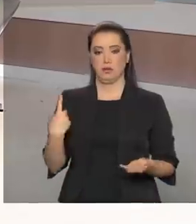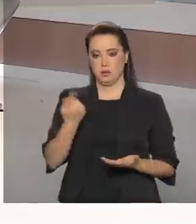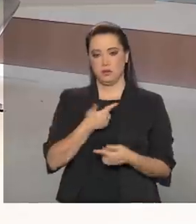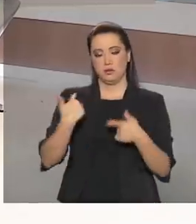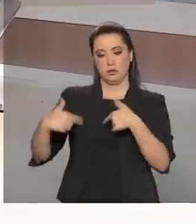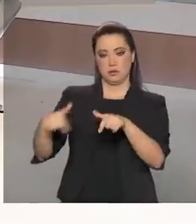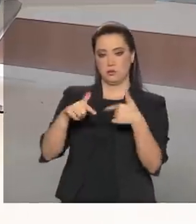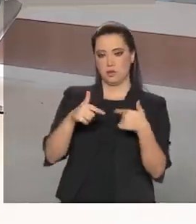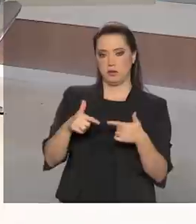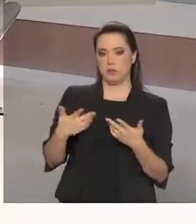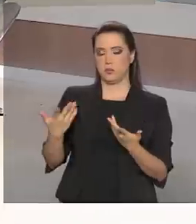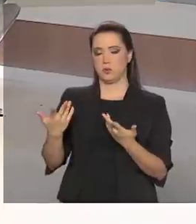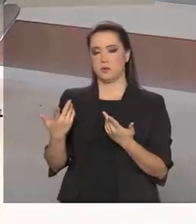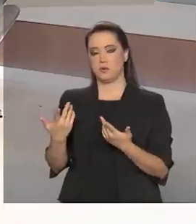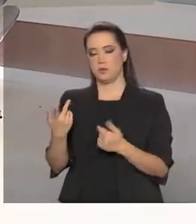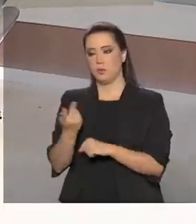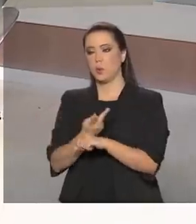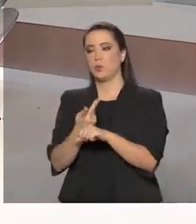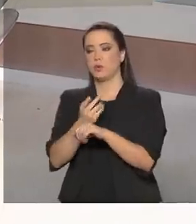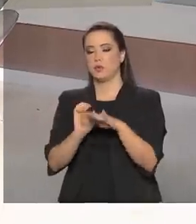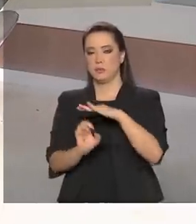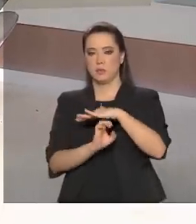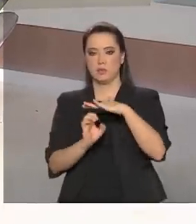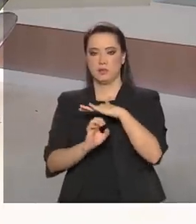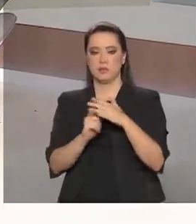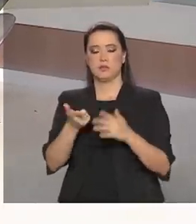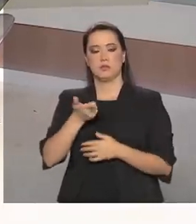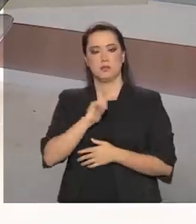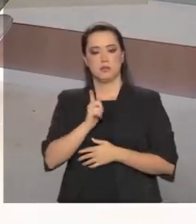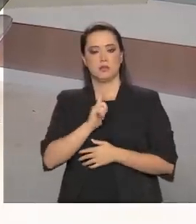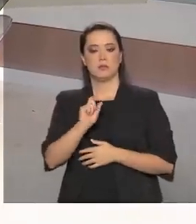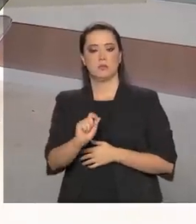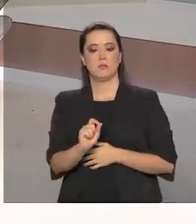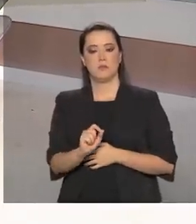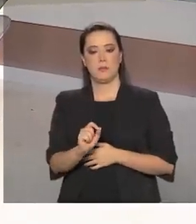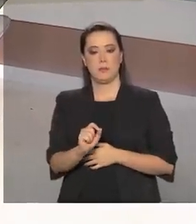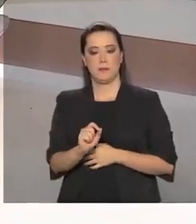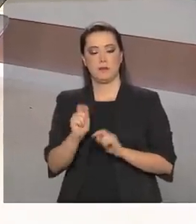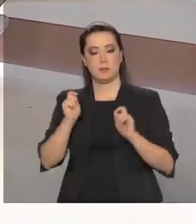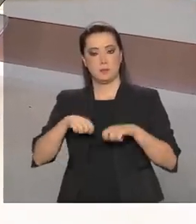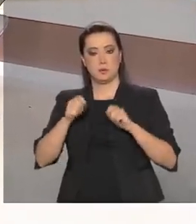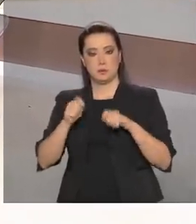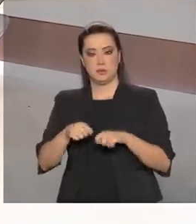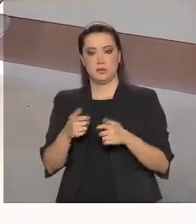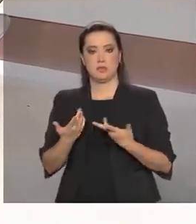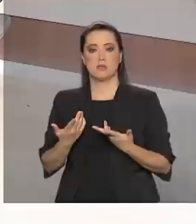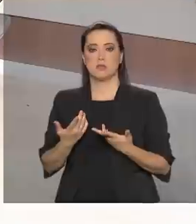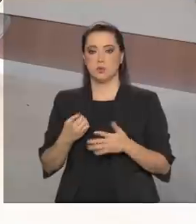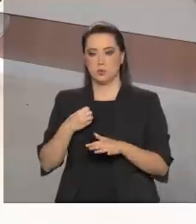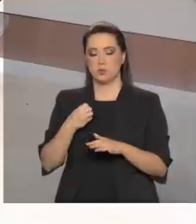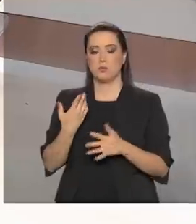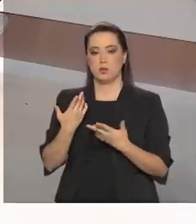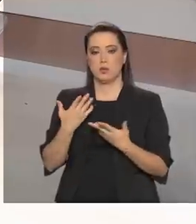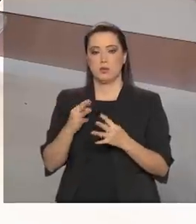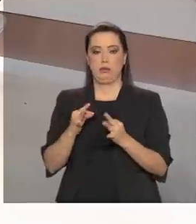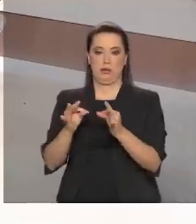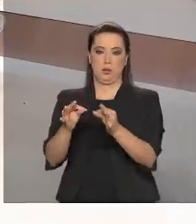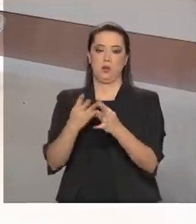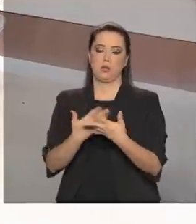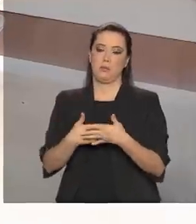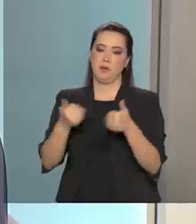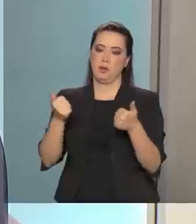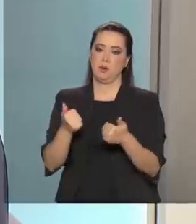empresas que tenham esses mecanismos de automatização. Temos